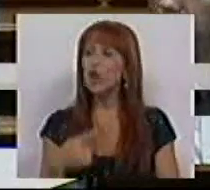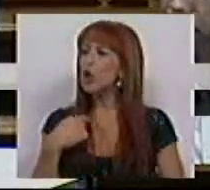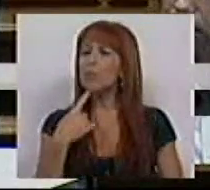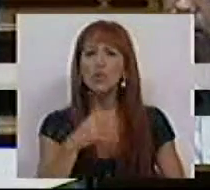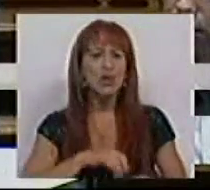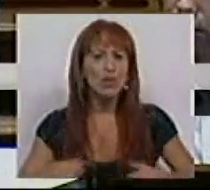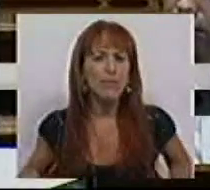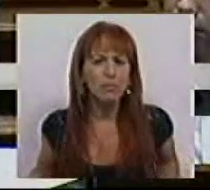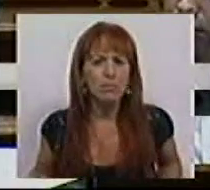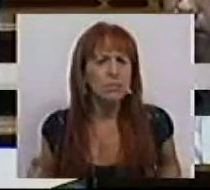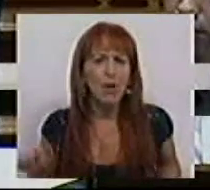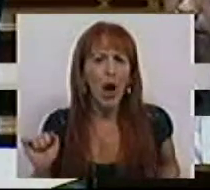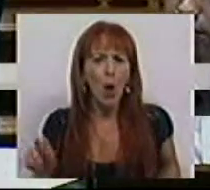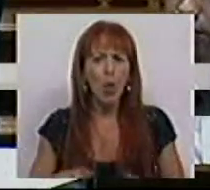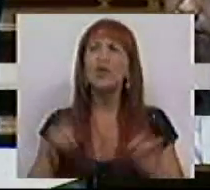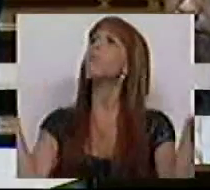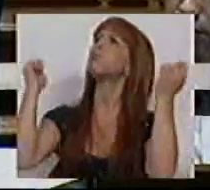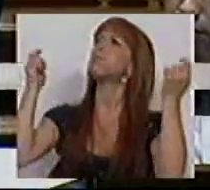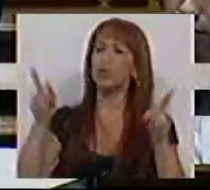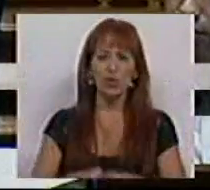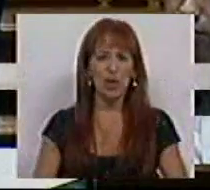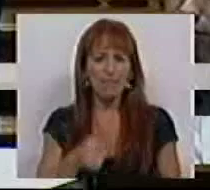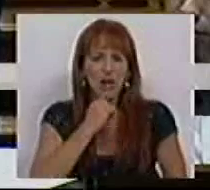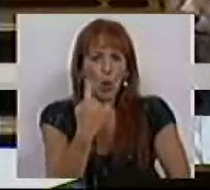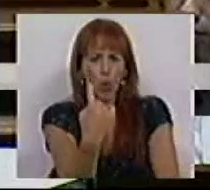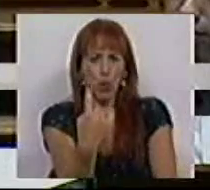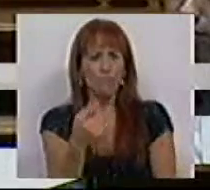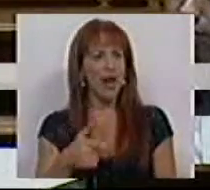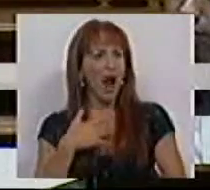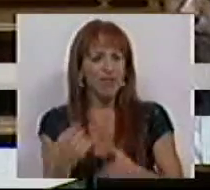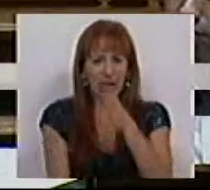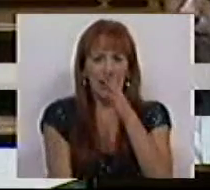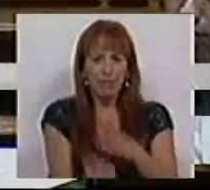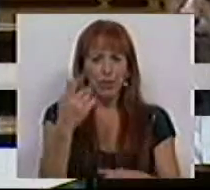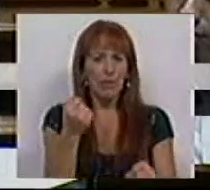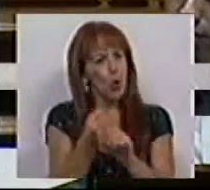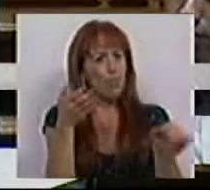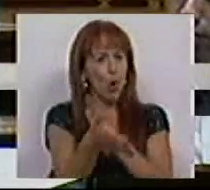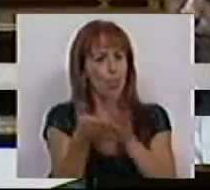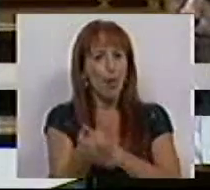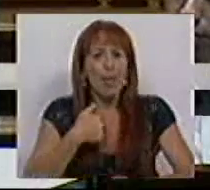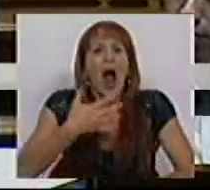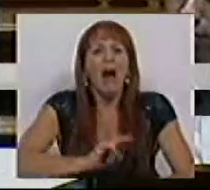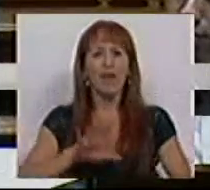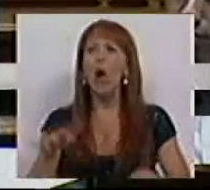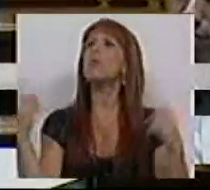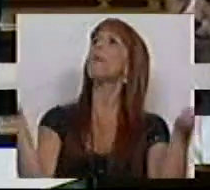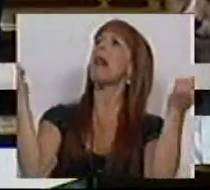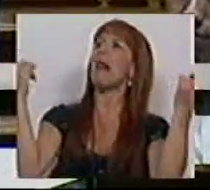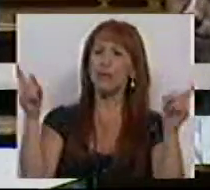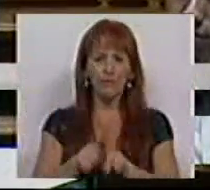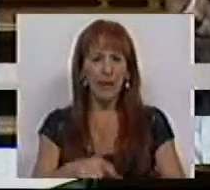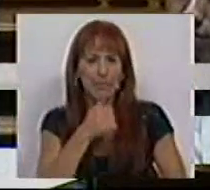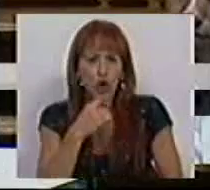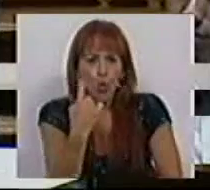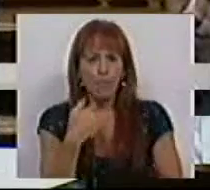pergunto, senhores deputados, onde é que está o populismo de uma medida que quer criar postos de trabalho? Onde é que está o populismo